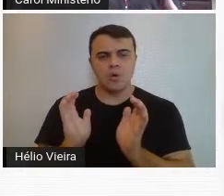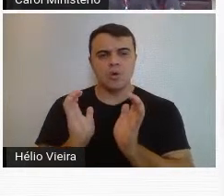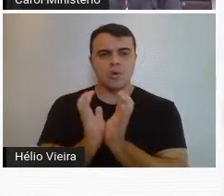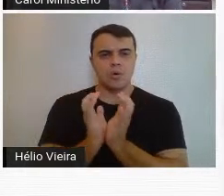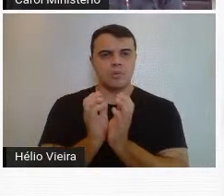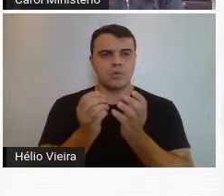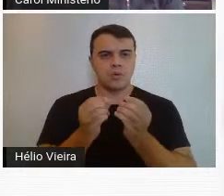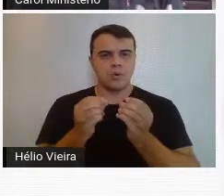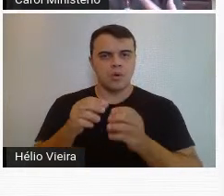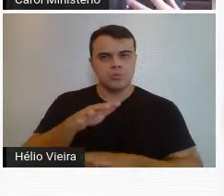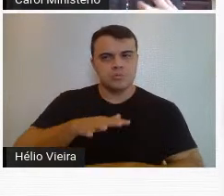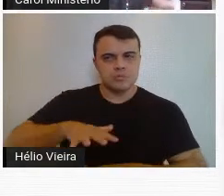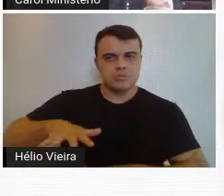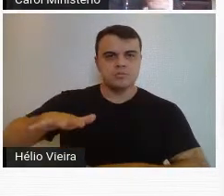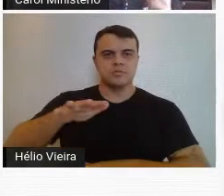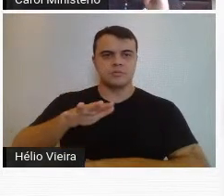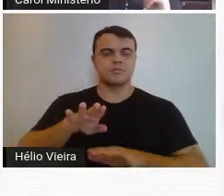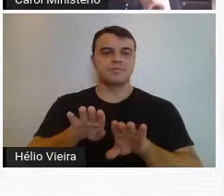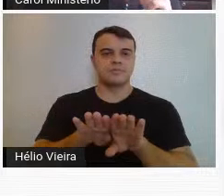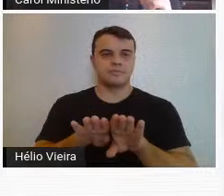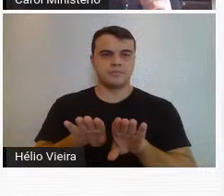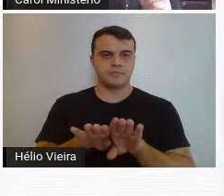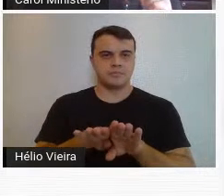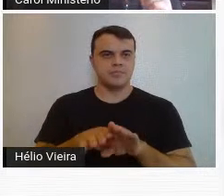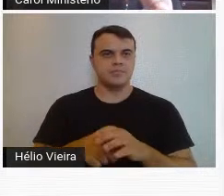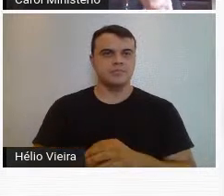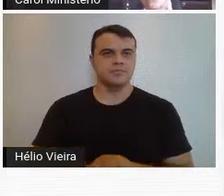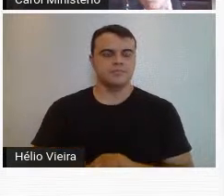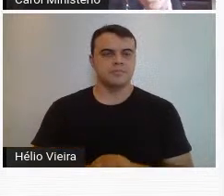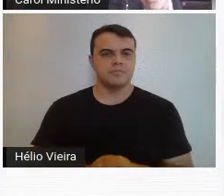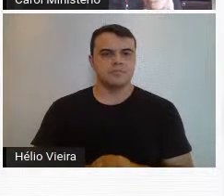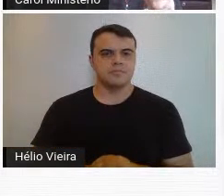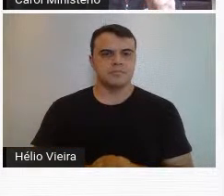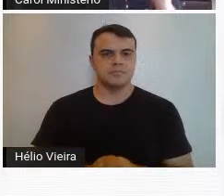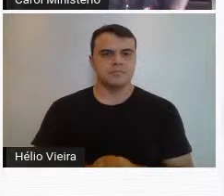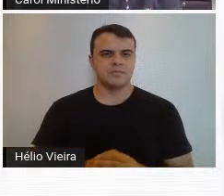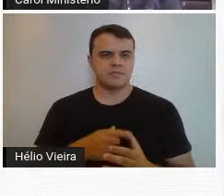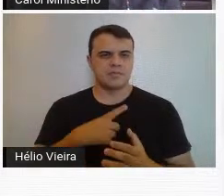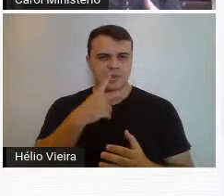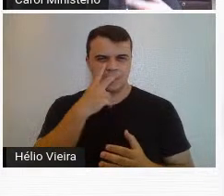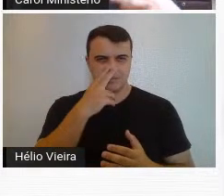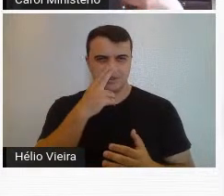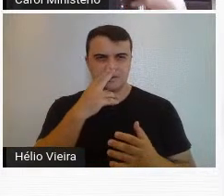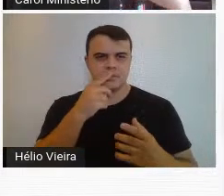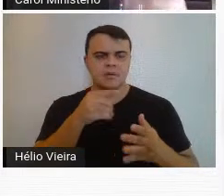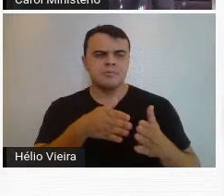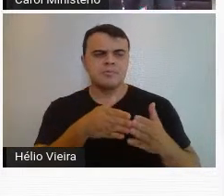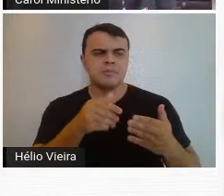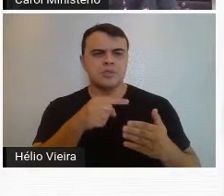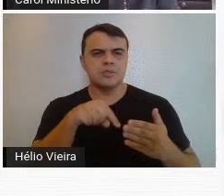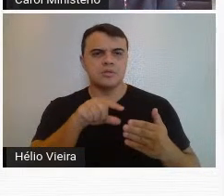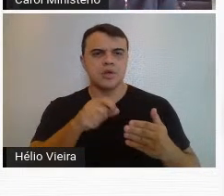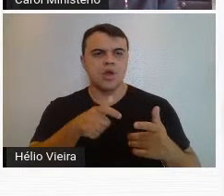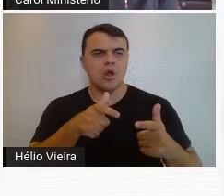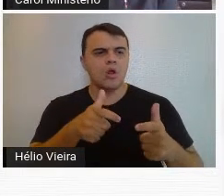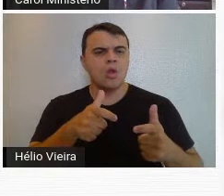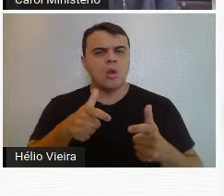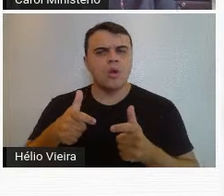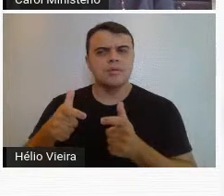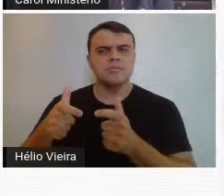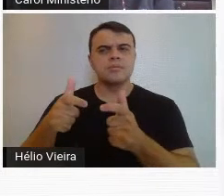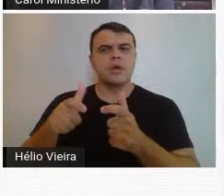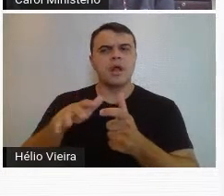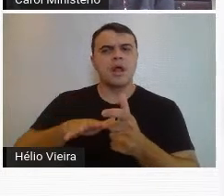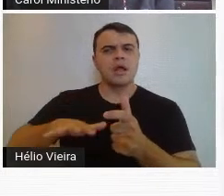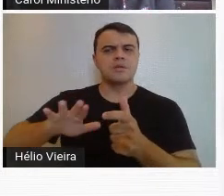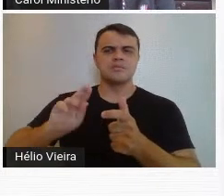de coletividade, e também de uma certa reivindicação dos espaços institucionais da